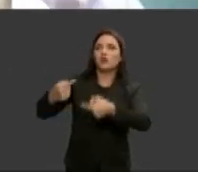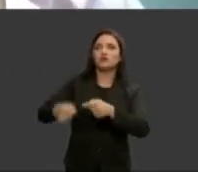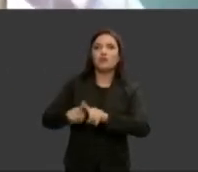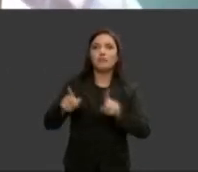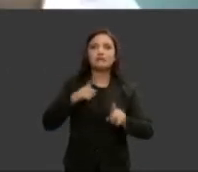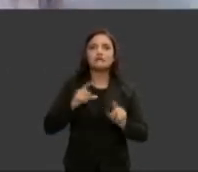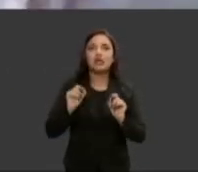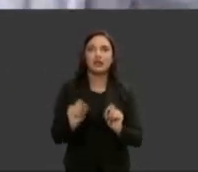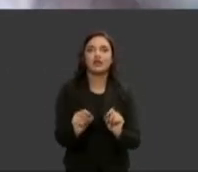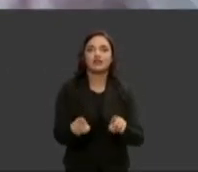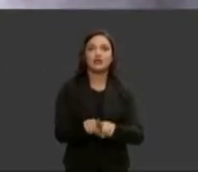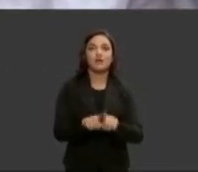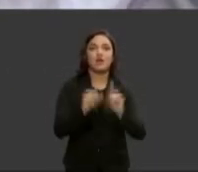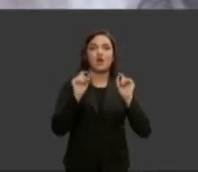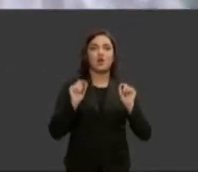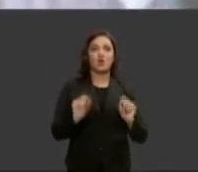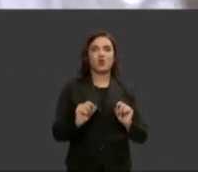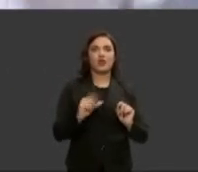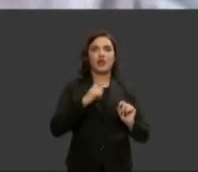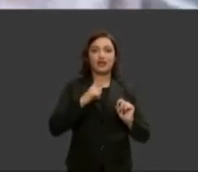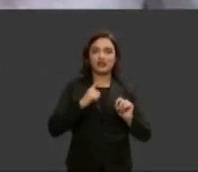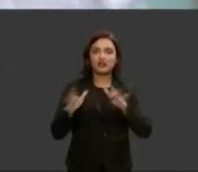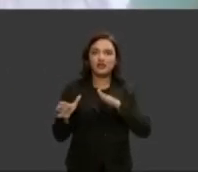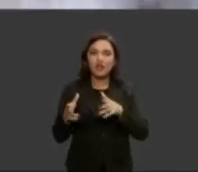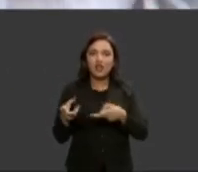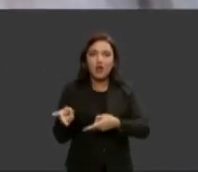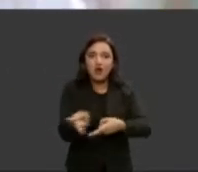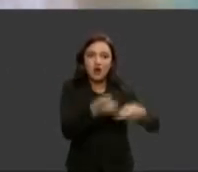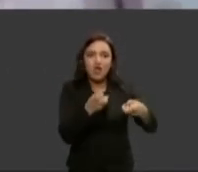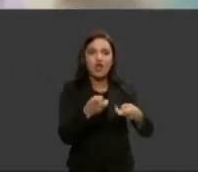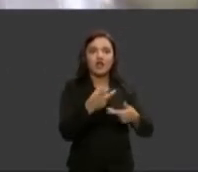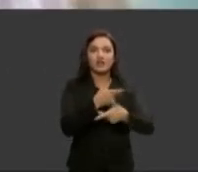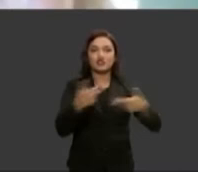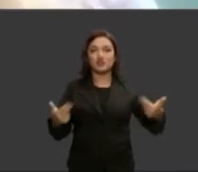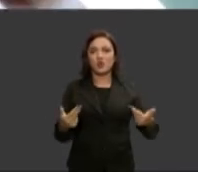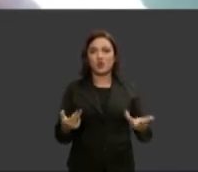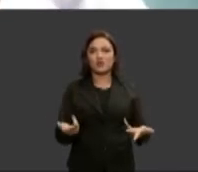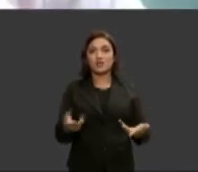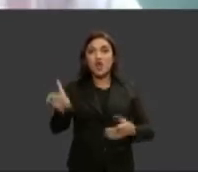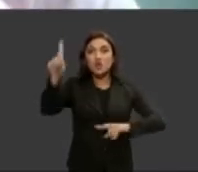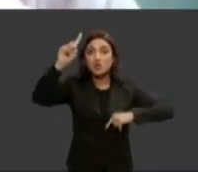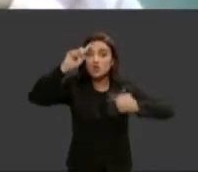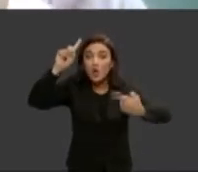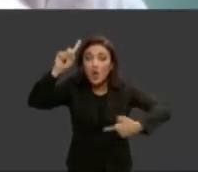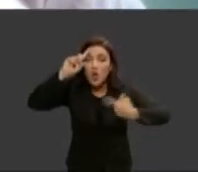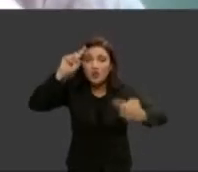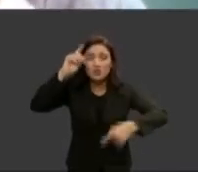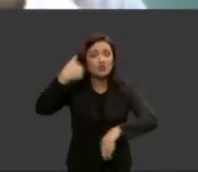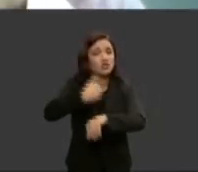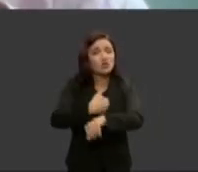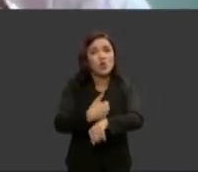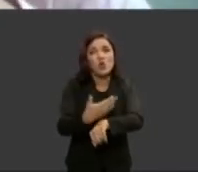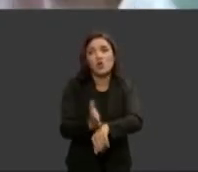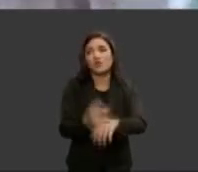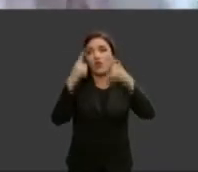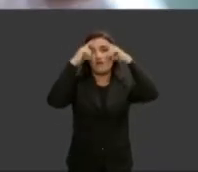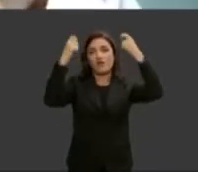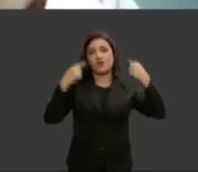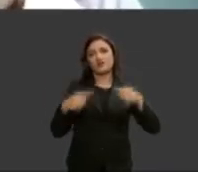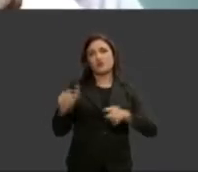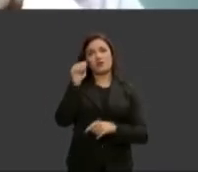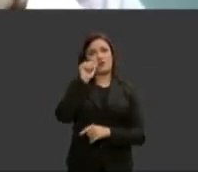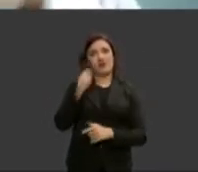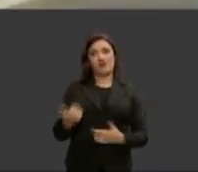violência patrimonial nós temos a violência emocional contra a mulher todo dia toda hora confesso pra